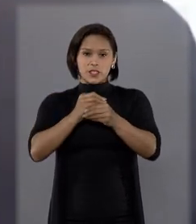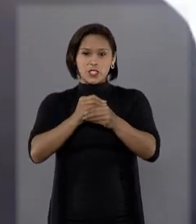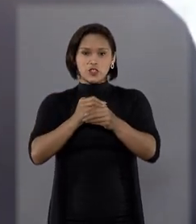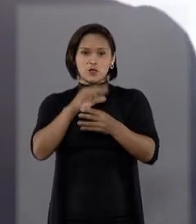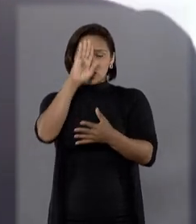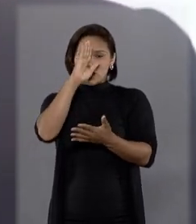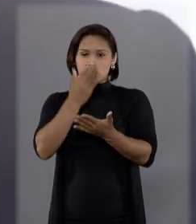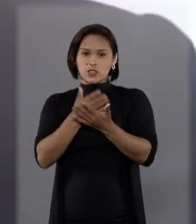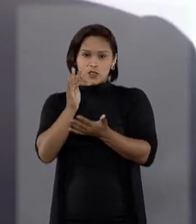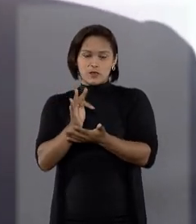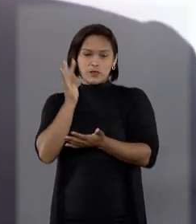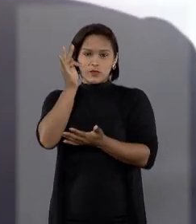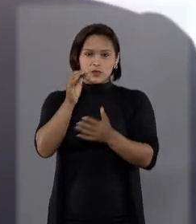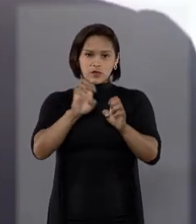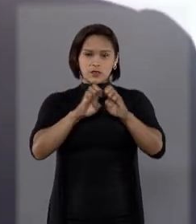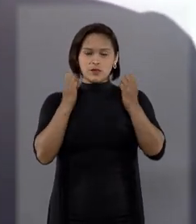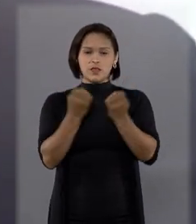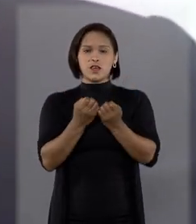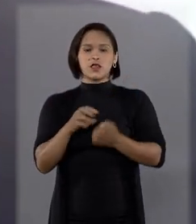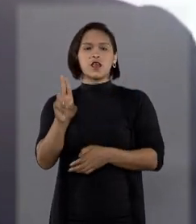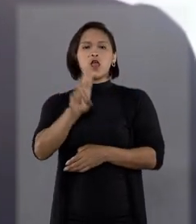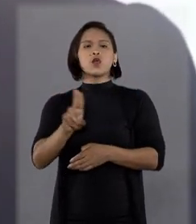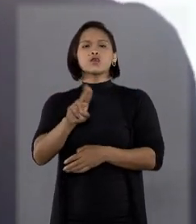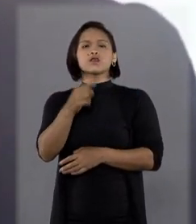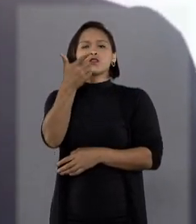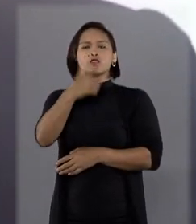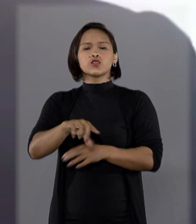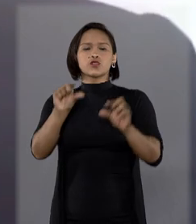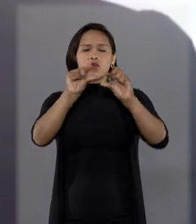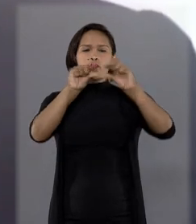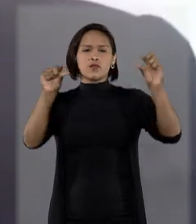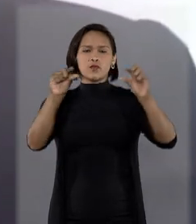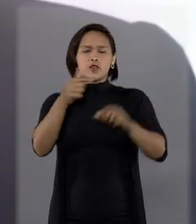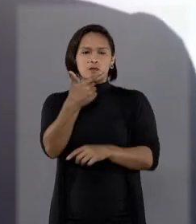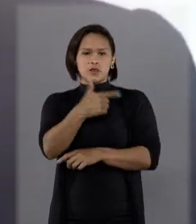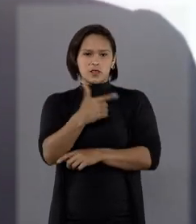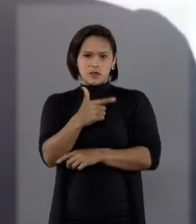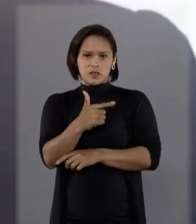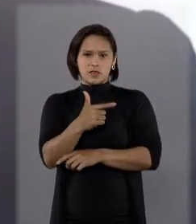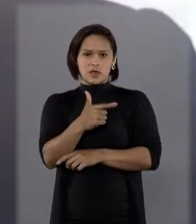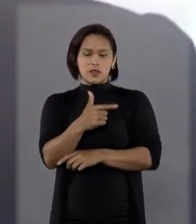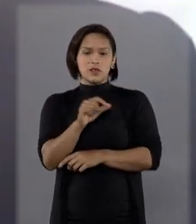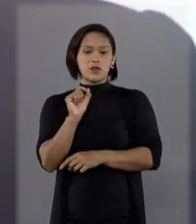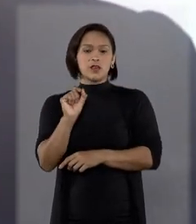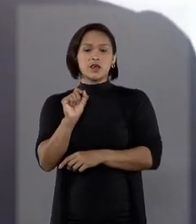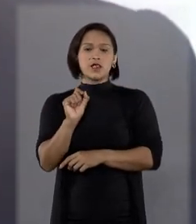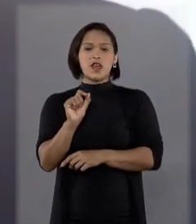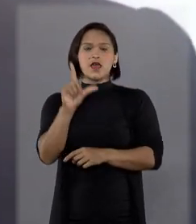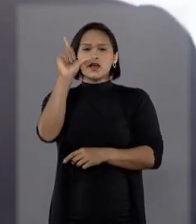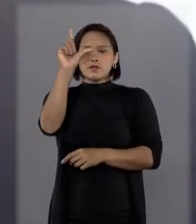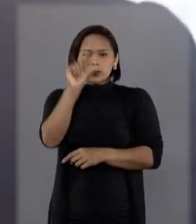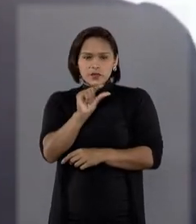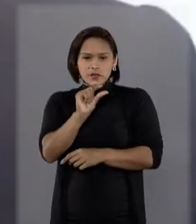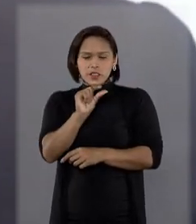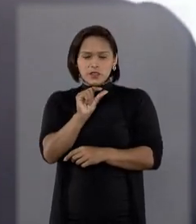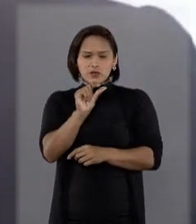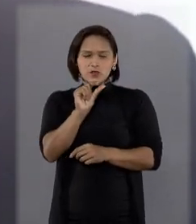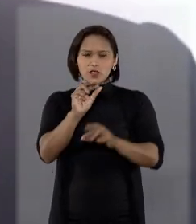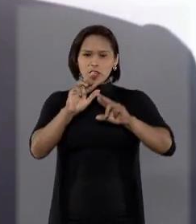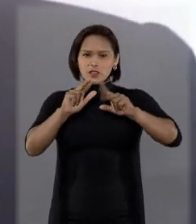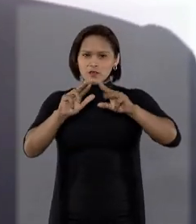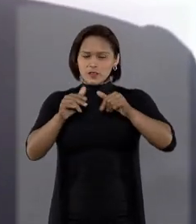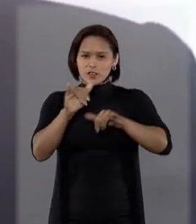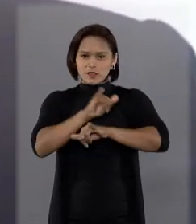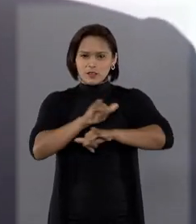expectativa que temos com esse seminário, eu usaria novamente o jargão securitário de que é a de reduzir as assimetrias de